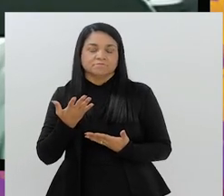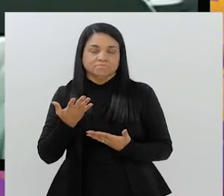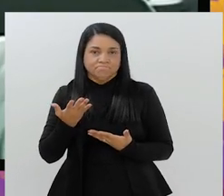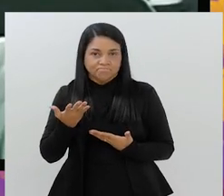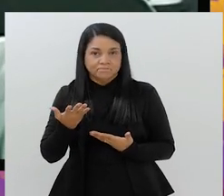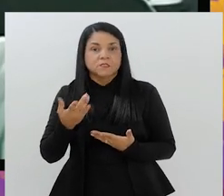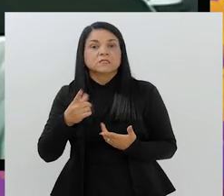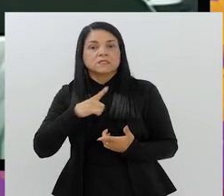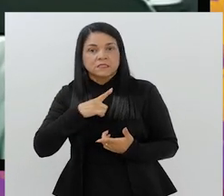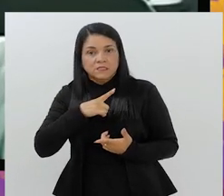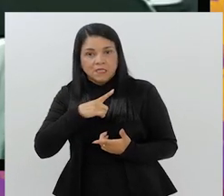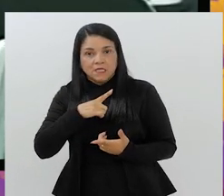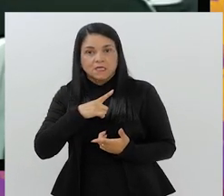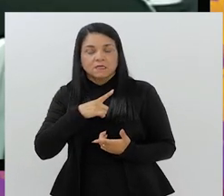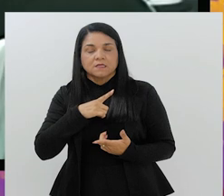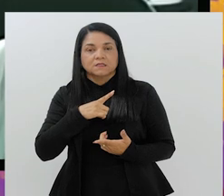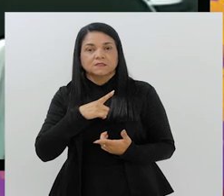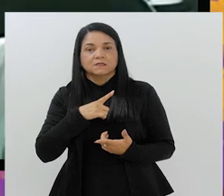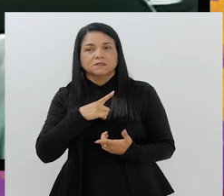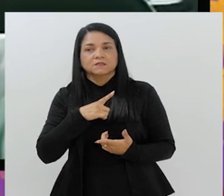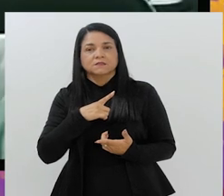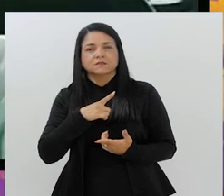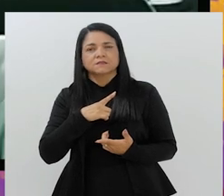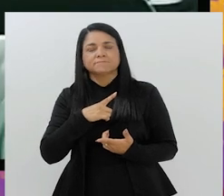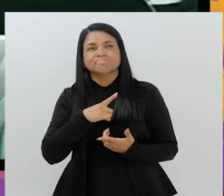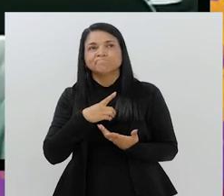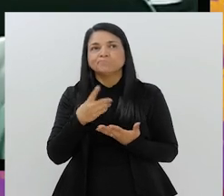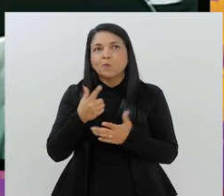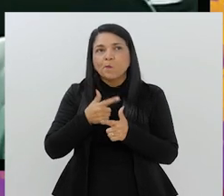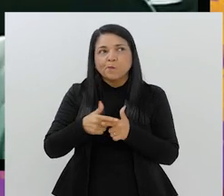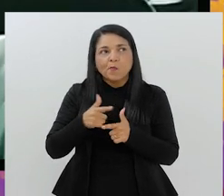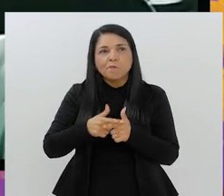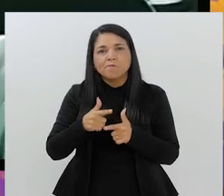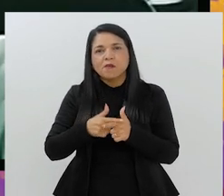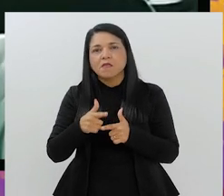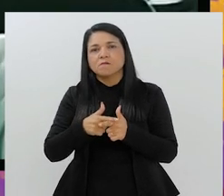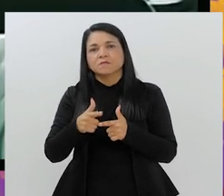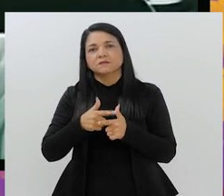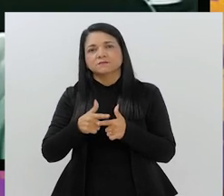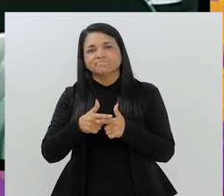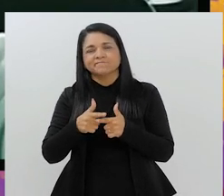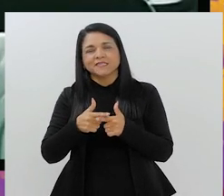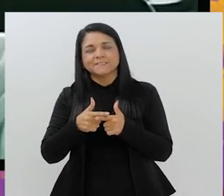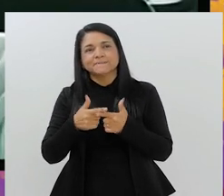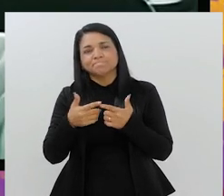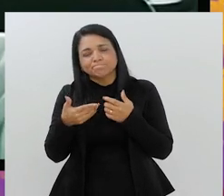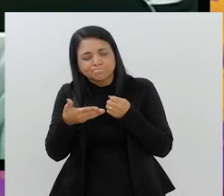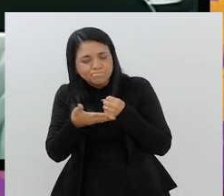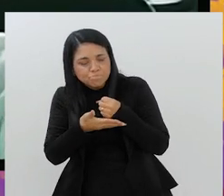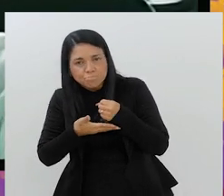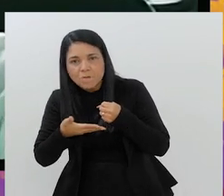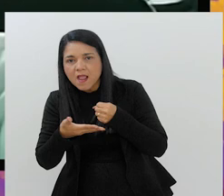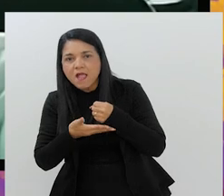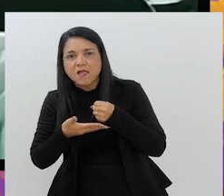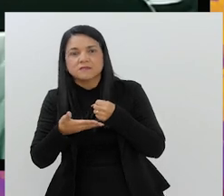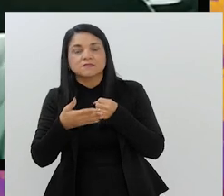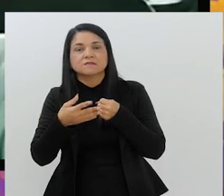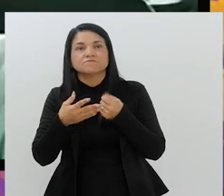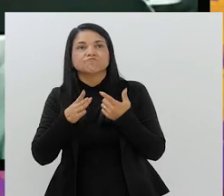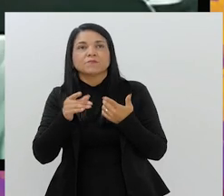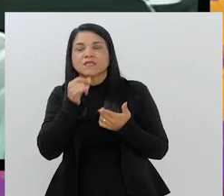isso de uma forma tão plena como deveria. A gente tem nisso uma situação ainda muito em fase